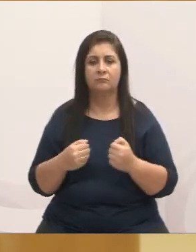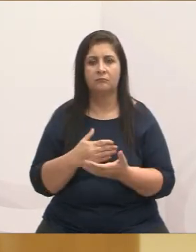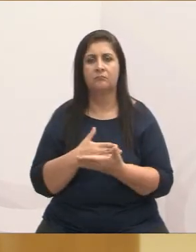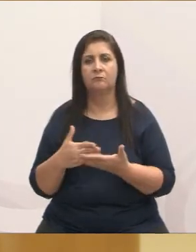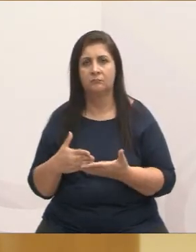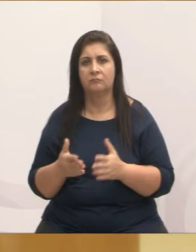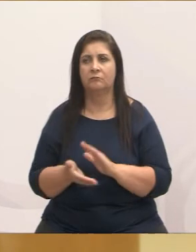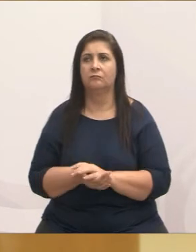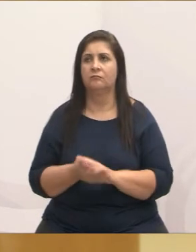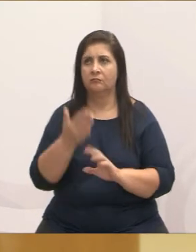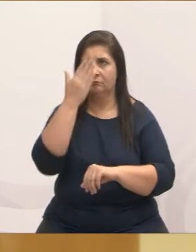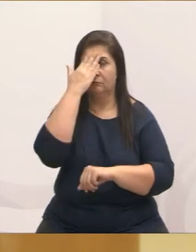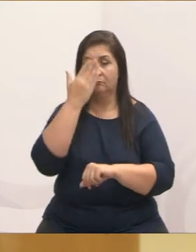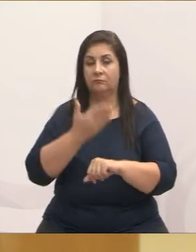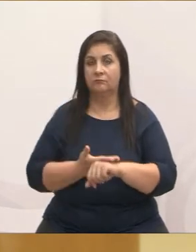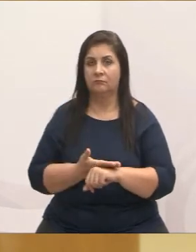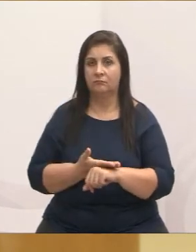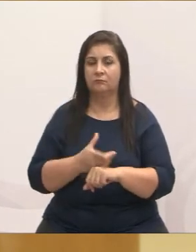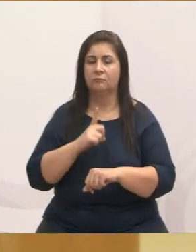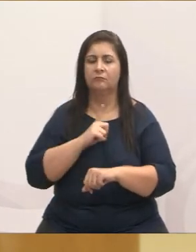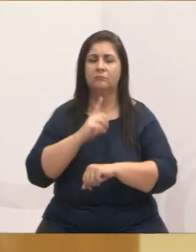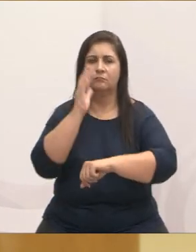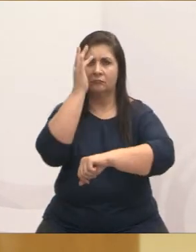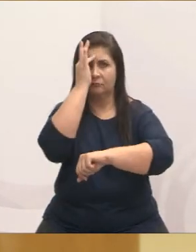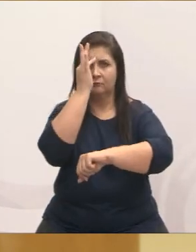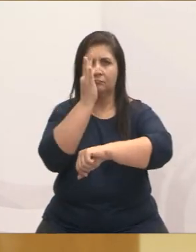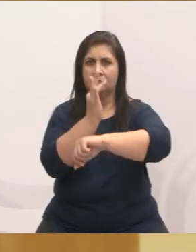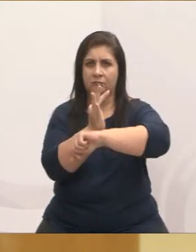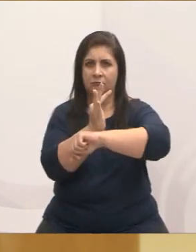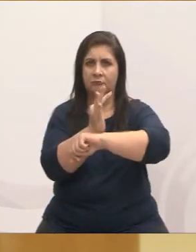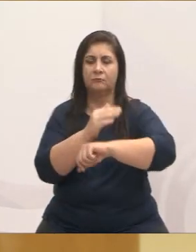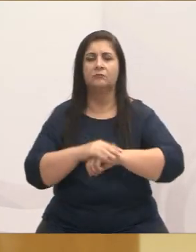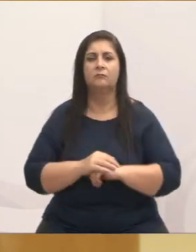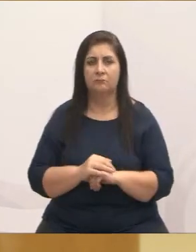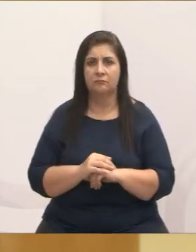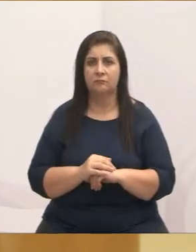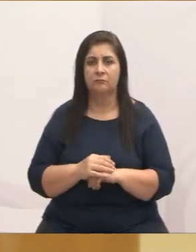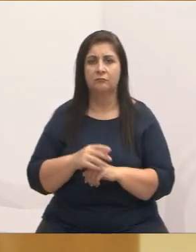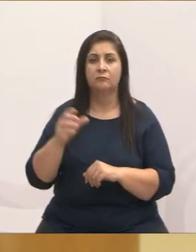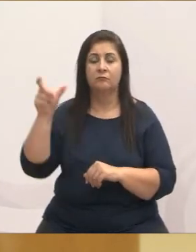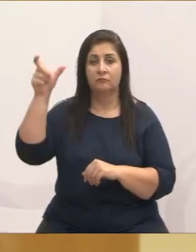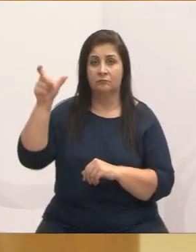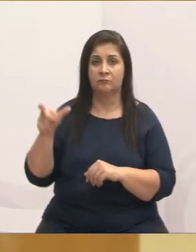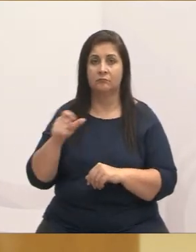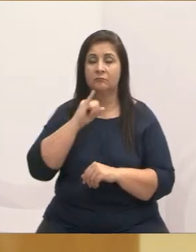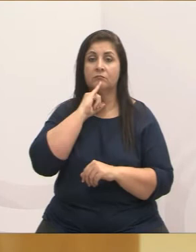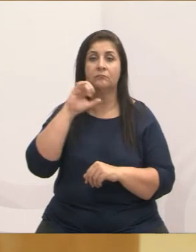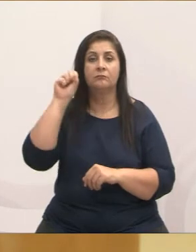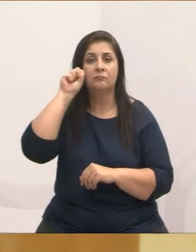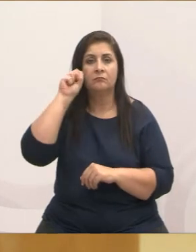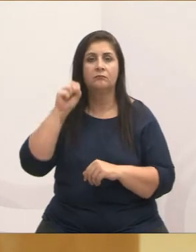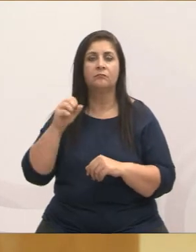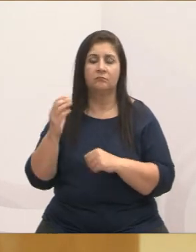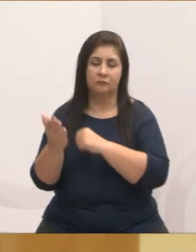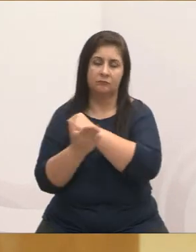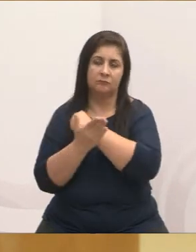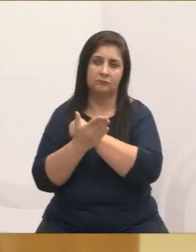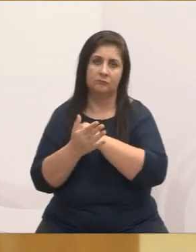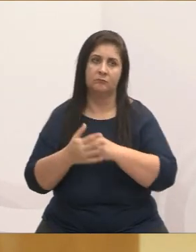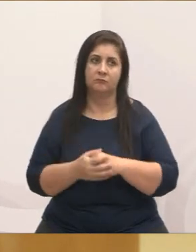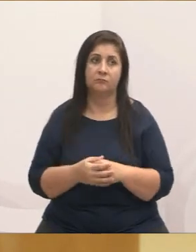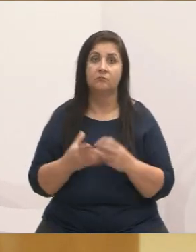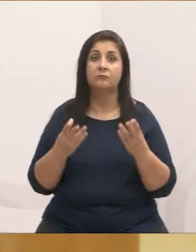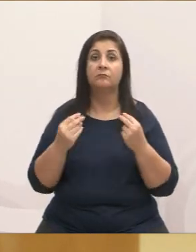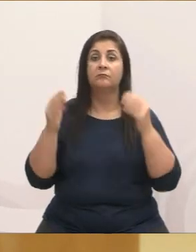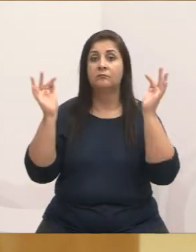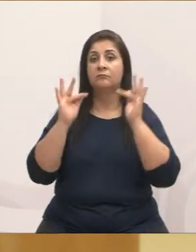não é? Eu creio, tenho fé que o prefeito Isaia Santana vai colaborar muito com a gente e também fiquei muito feliz porque